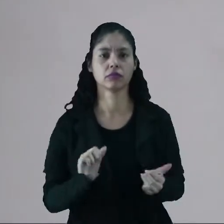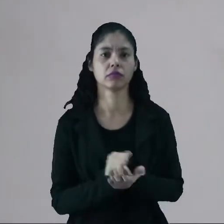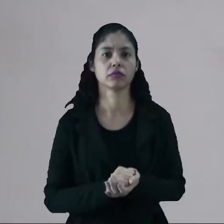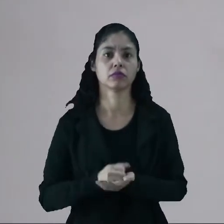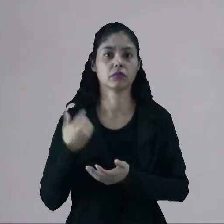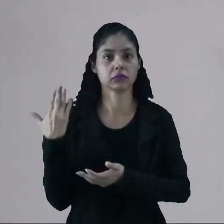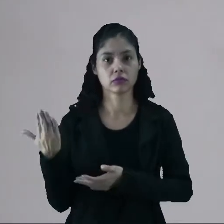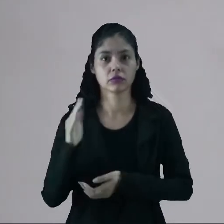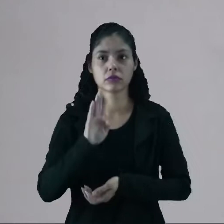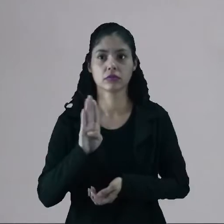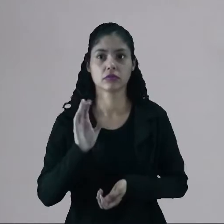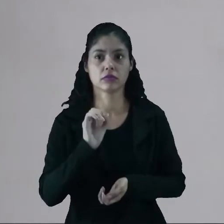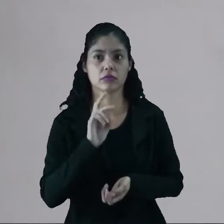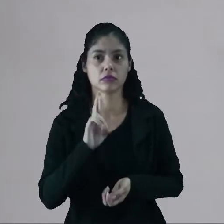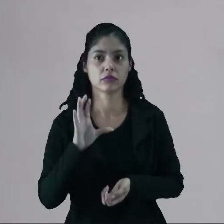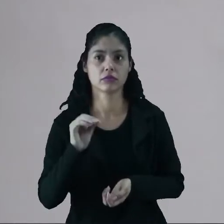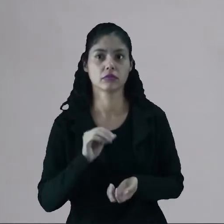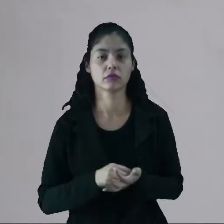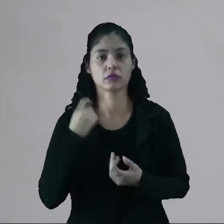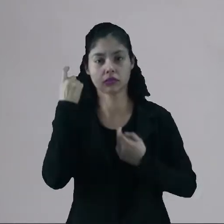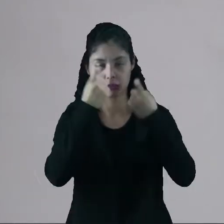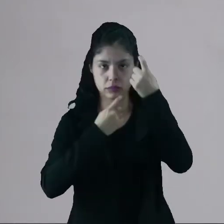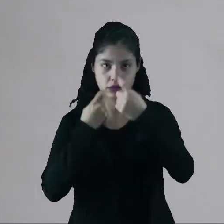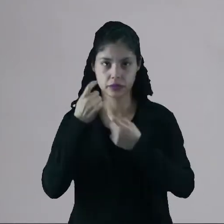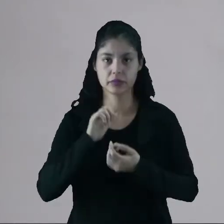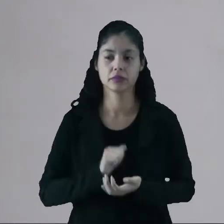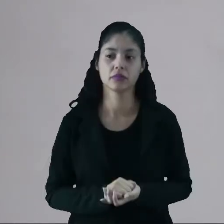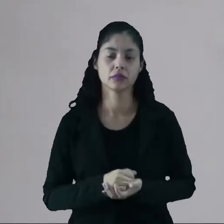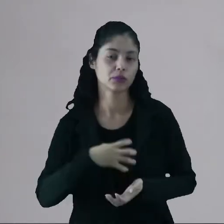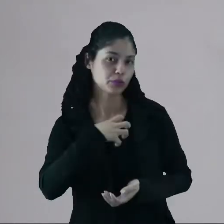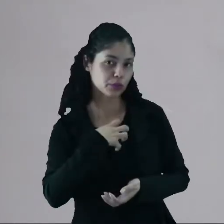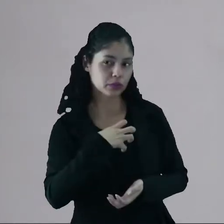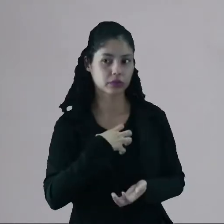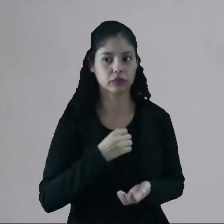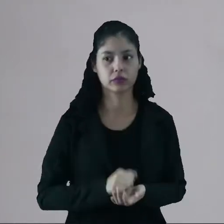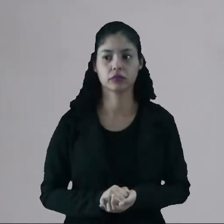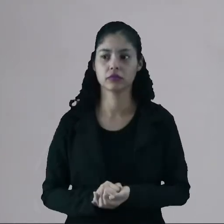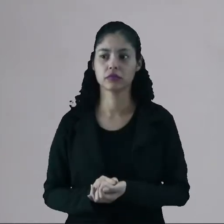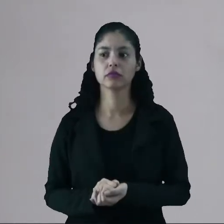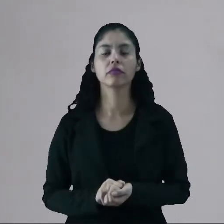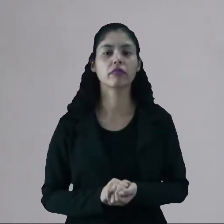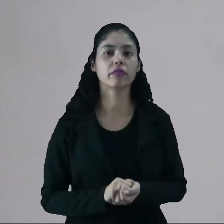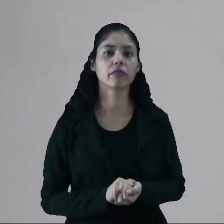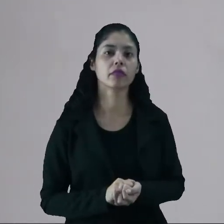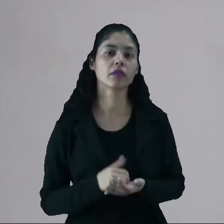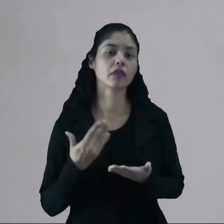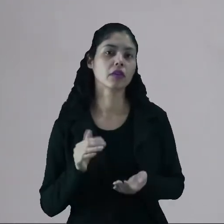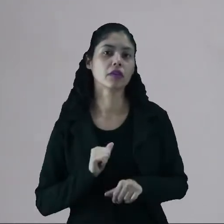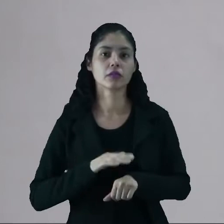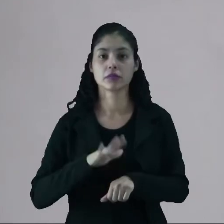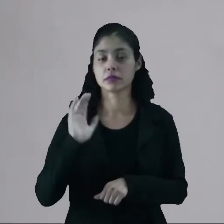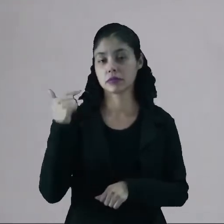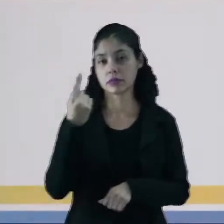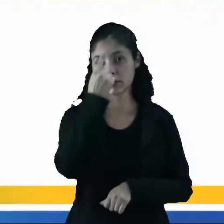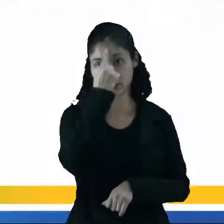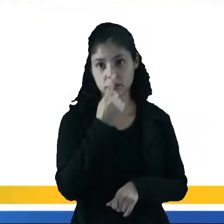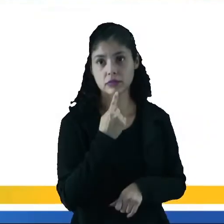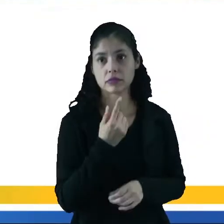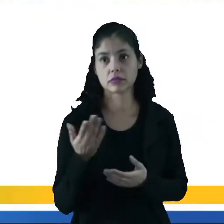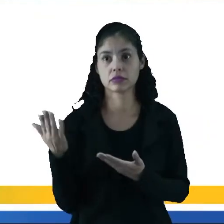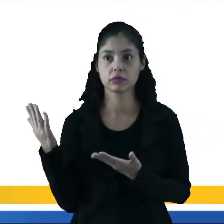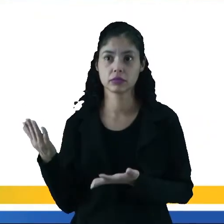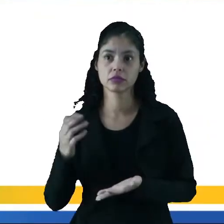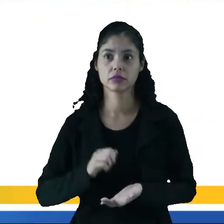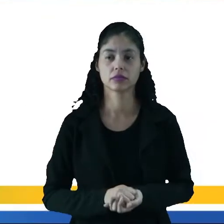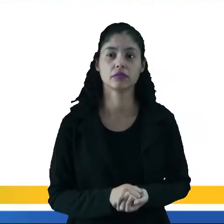isso é Barroco. Essa expressão de sentimento é a expressão Barroca. Temos mais outras imagens que eu quero